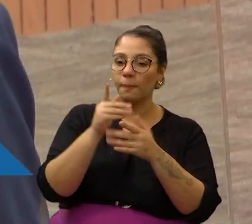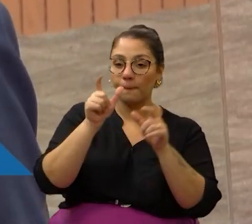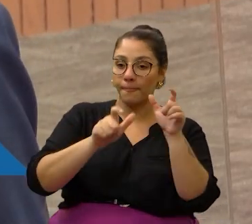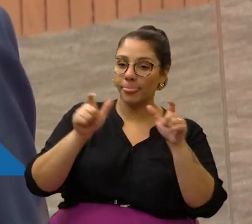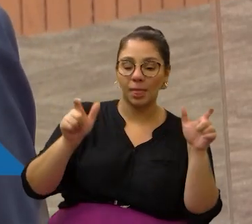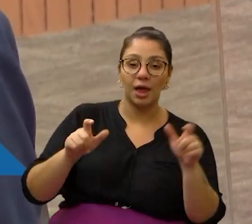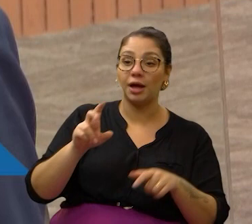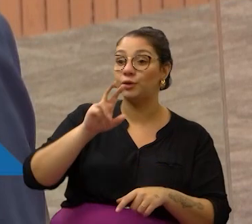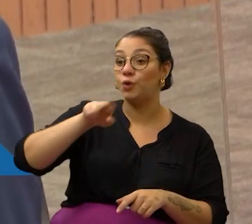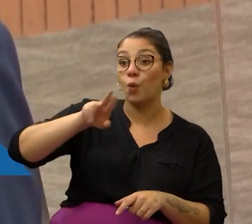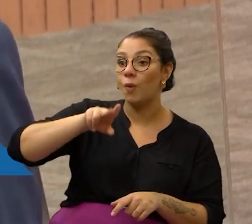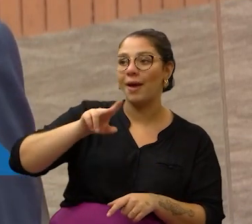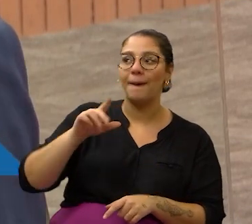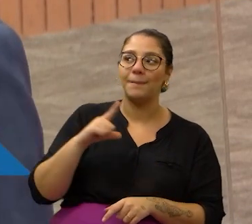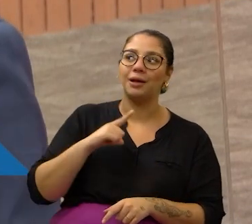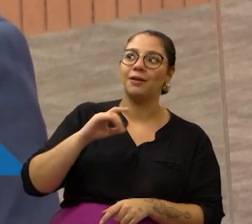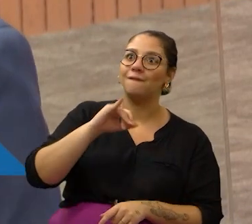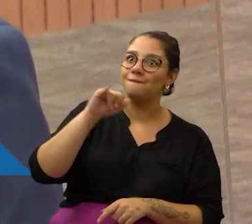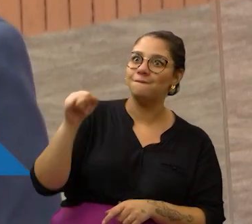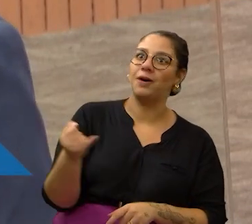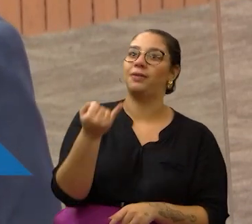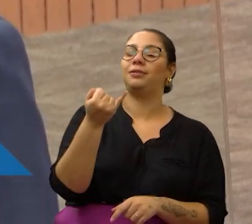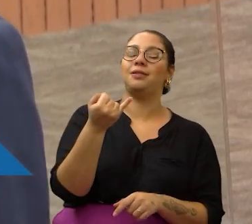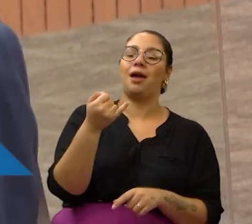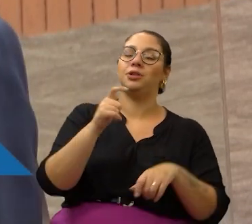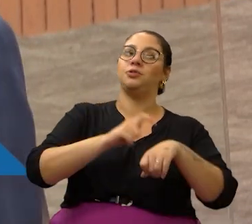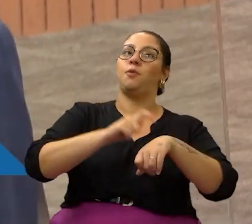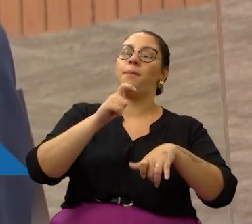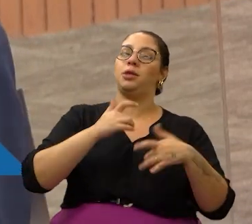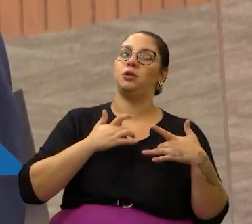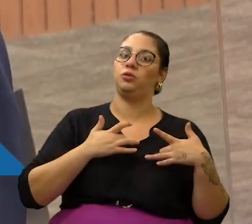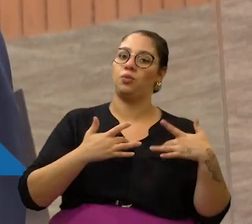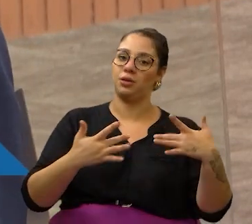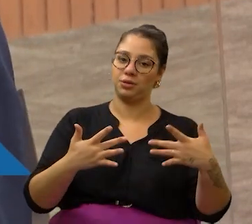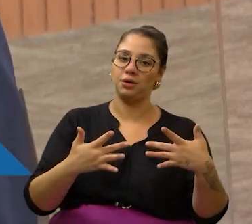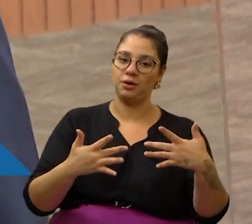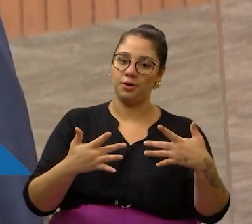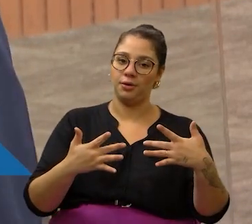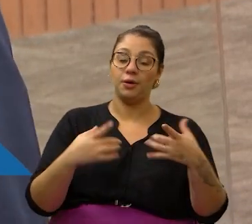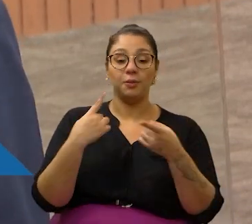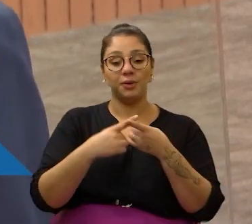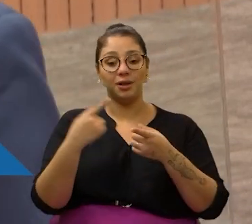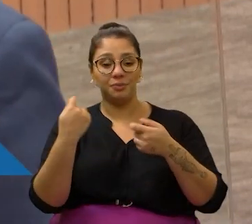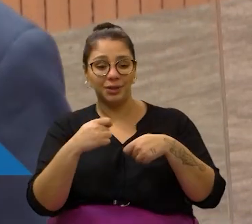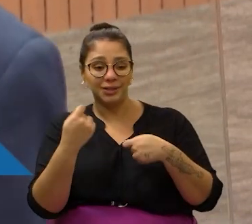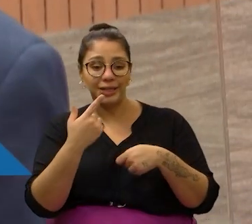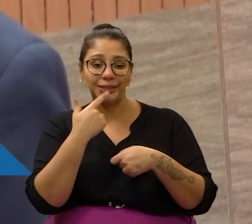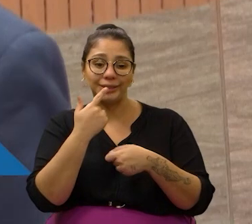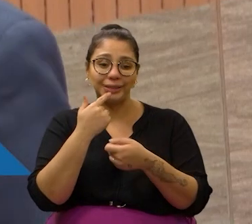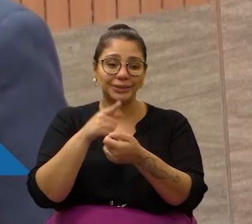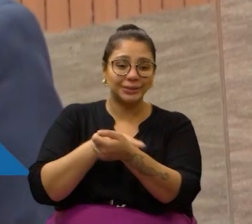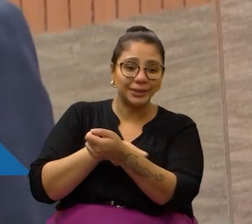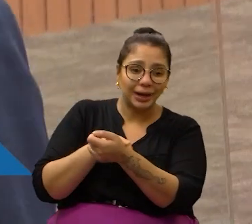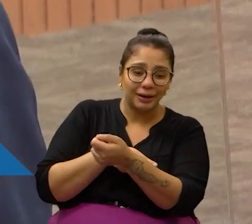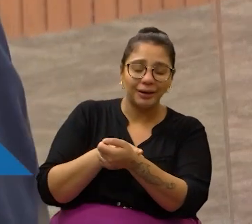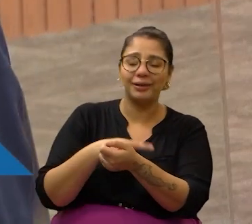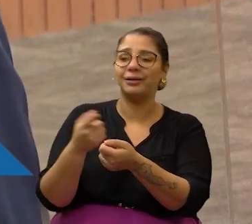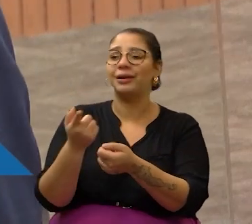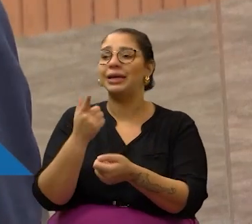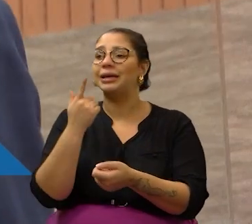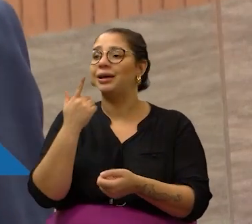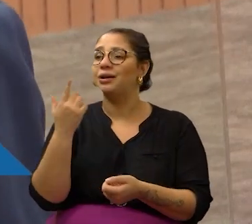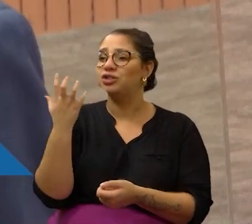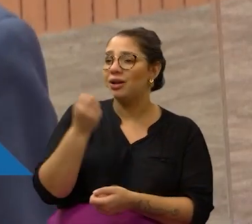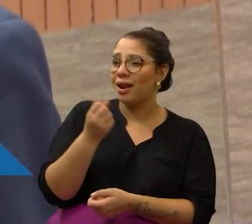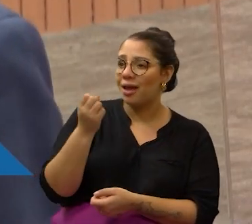que não é para se obter vantagem nesse momento que a pessoa está precisando de sangue ou está precisando de leite.